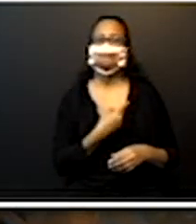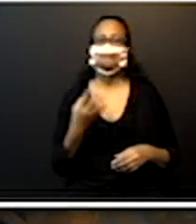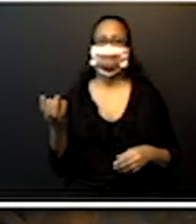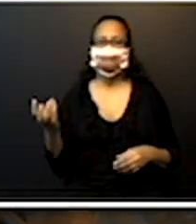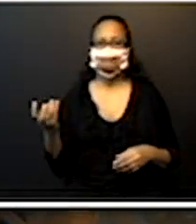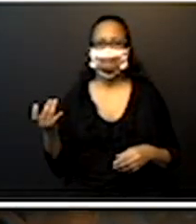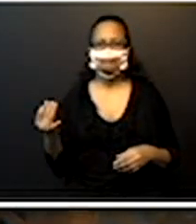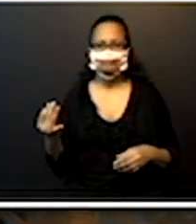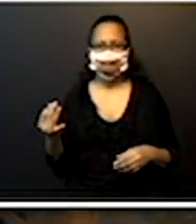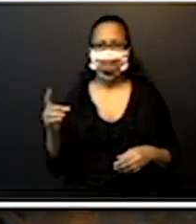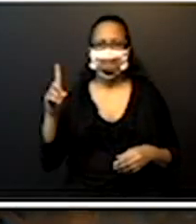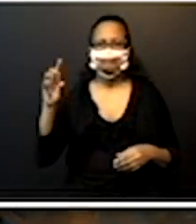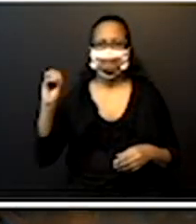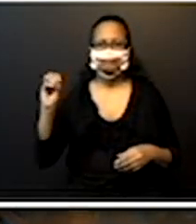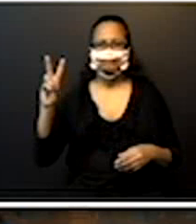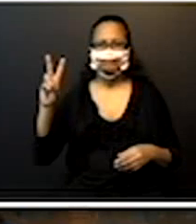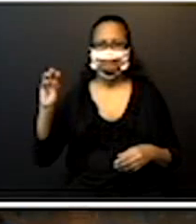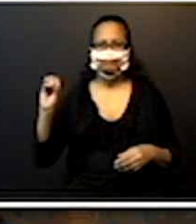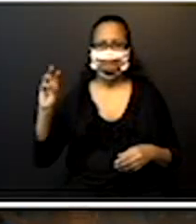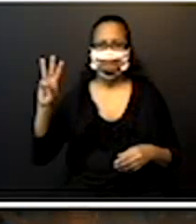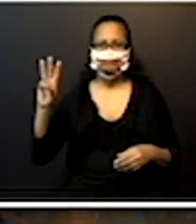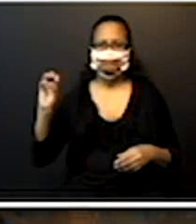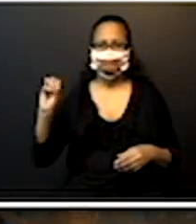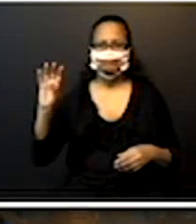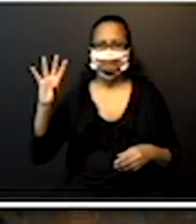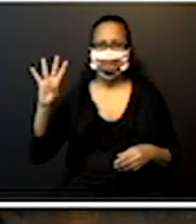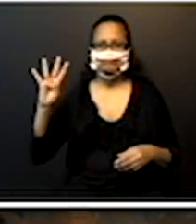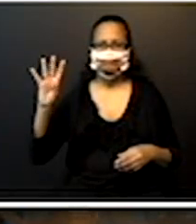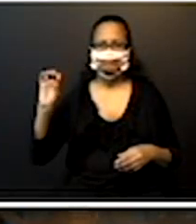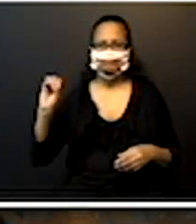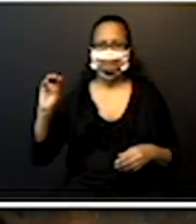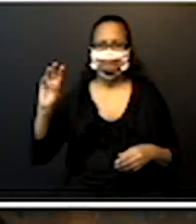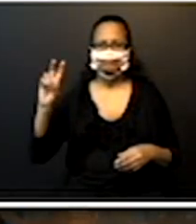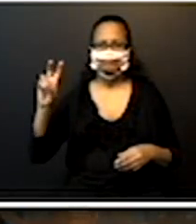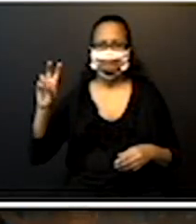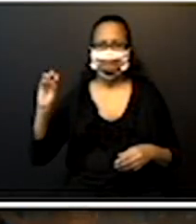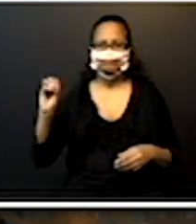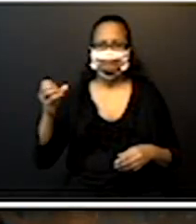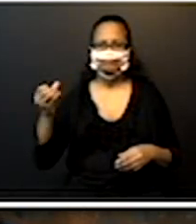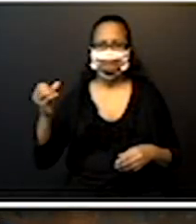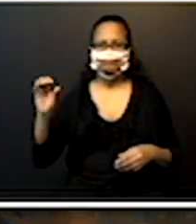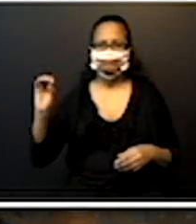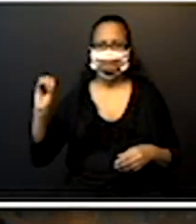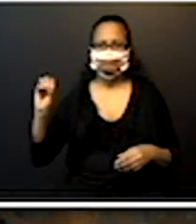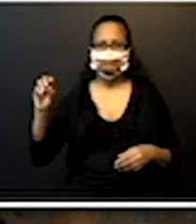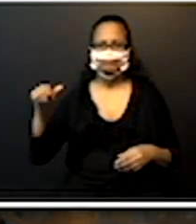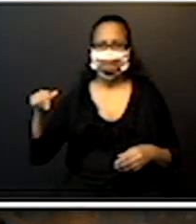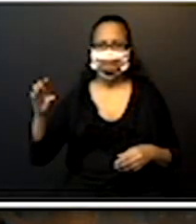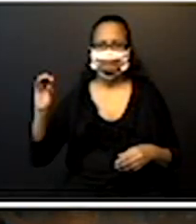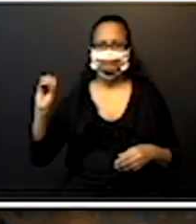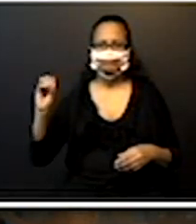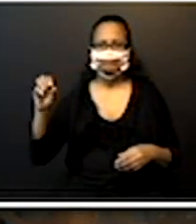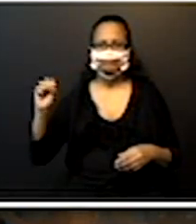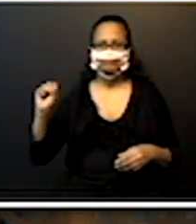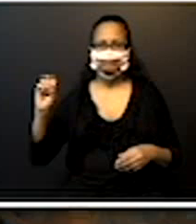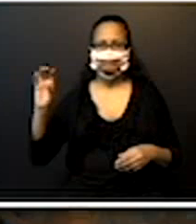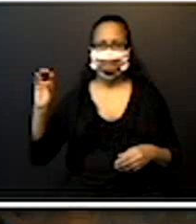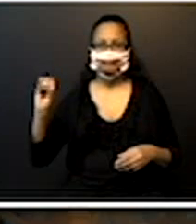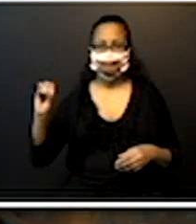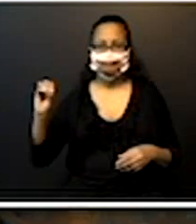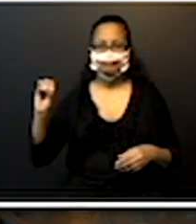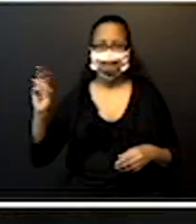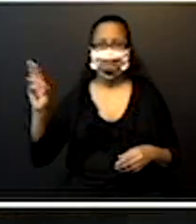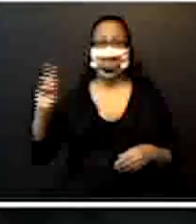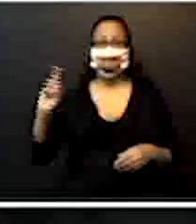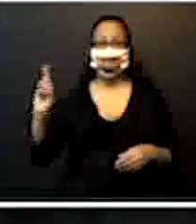20, 30, 40, 50, 60, 70, 80, ó, 80